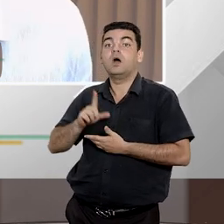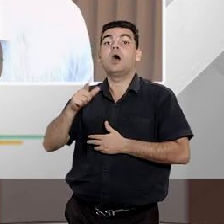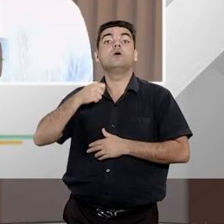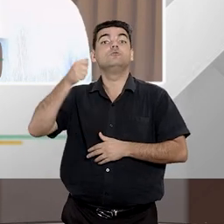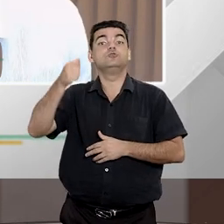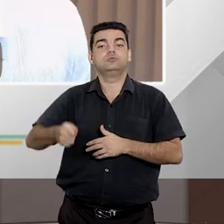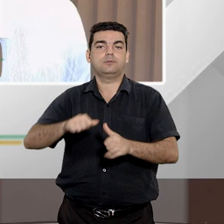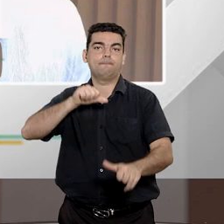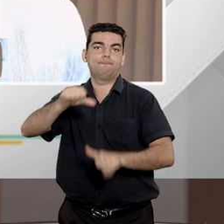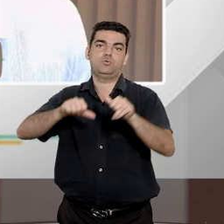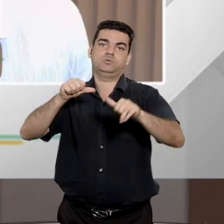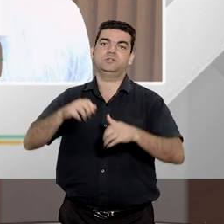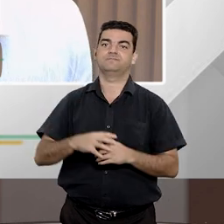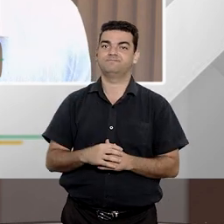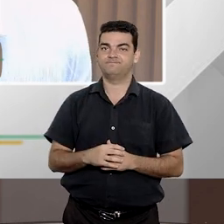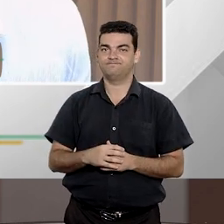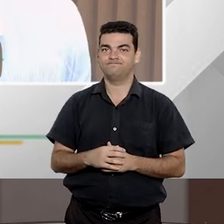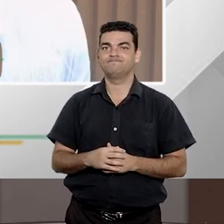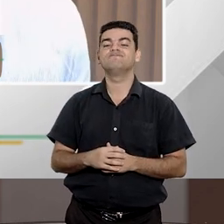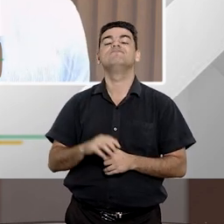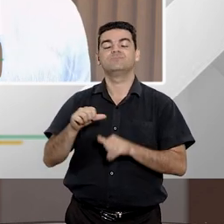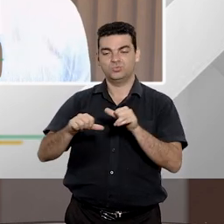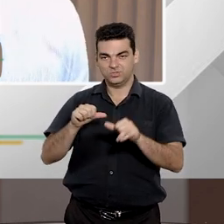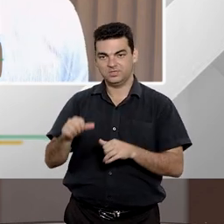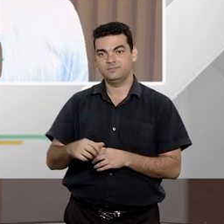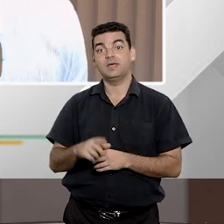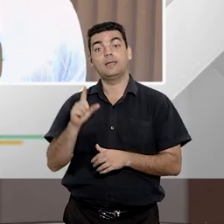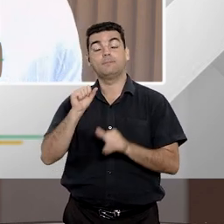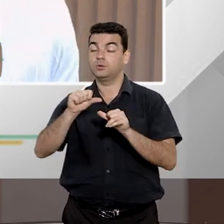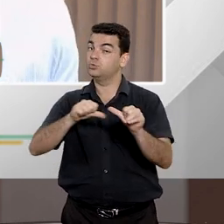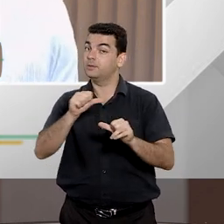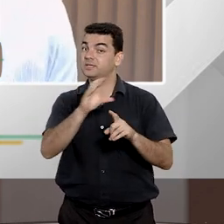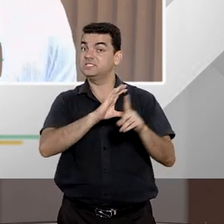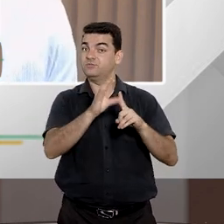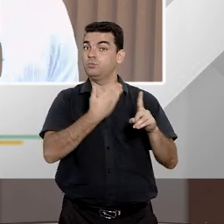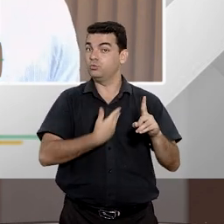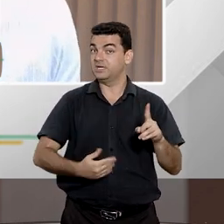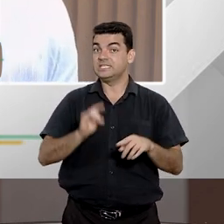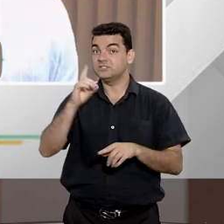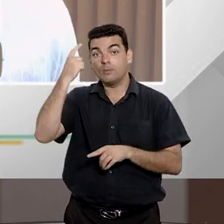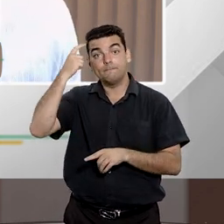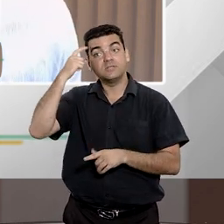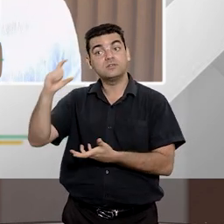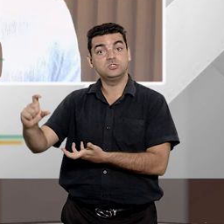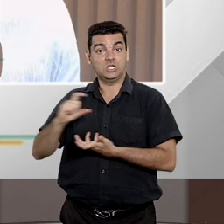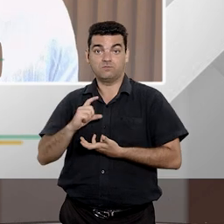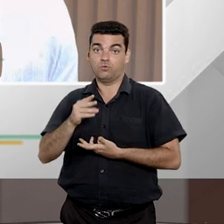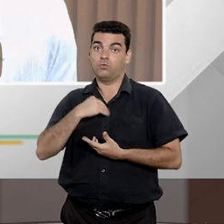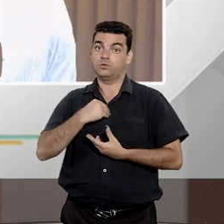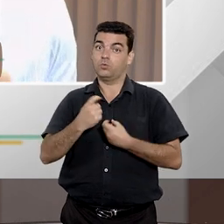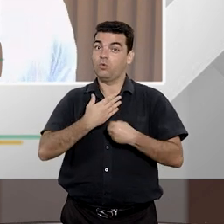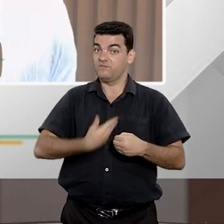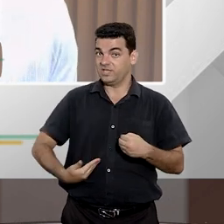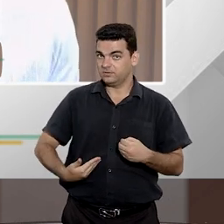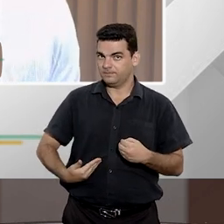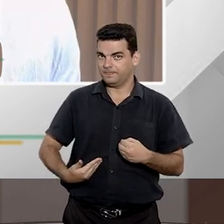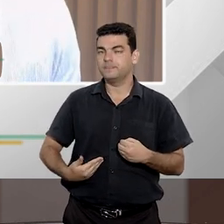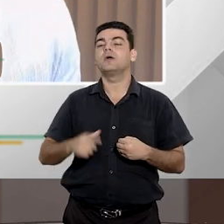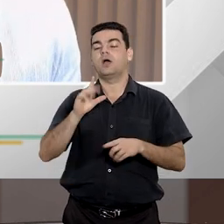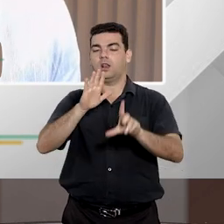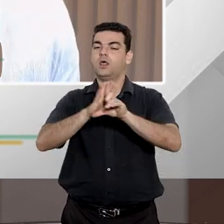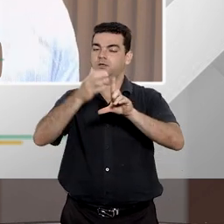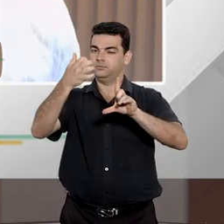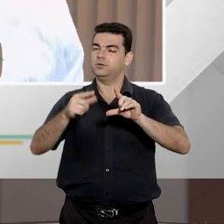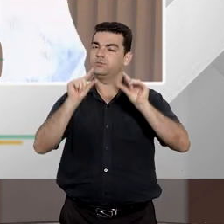vai converter a ação de improbidade em ação civil pública. Então hoje na atual redação da lei nós temos uma